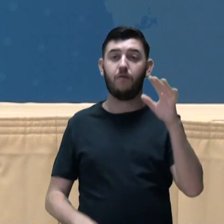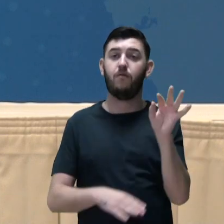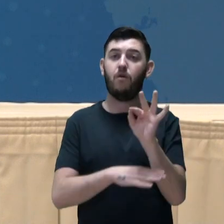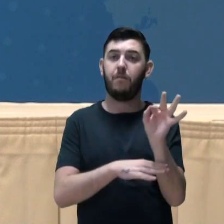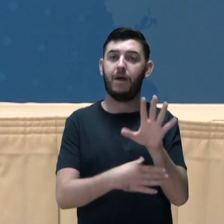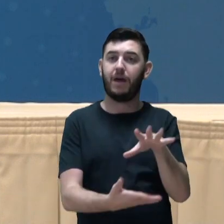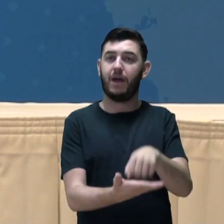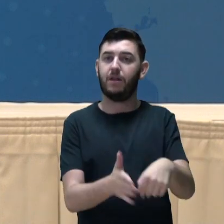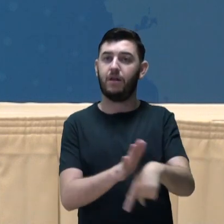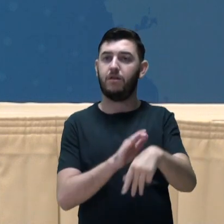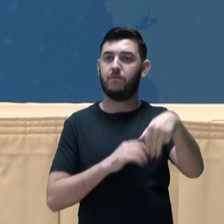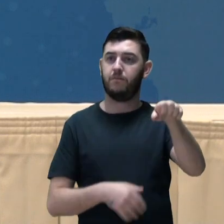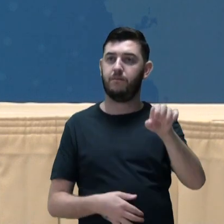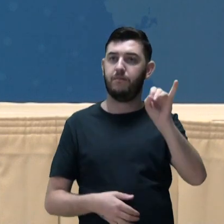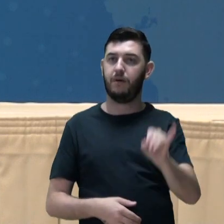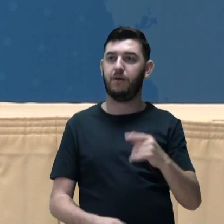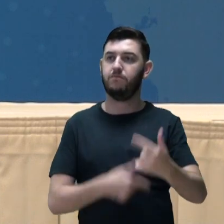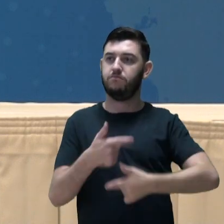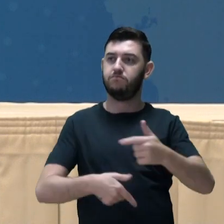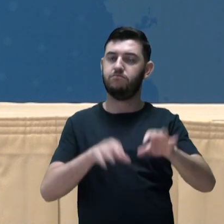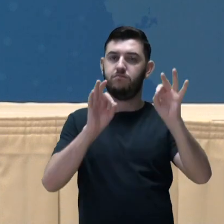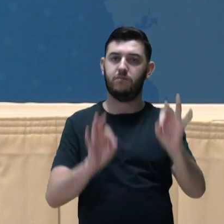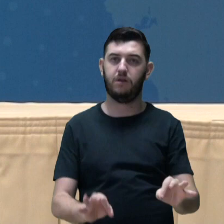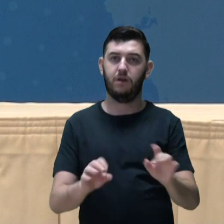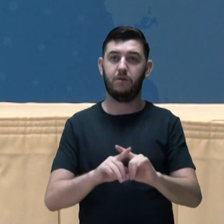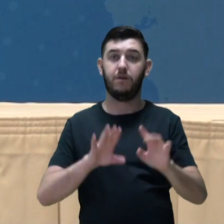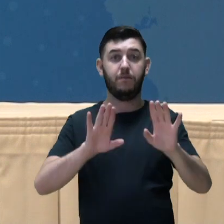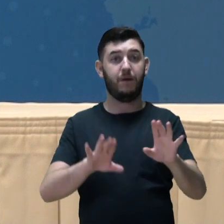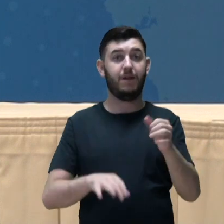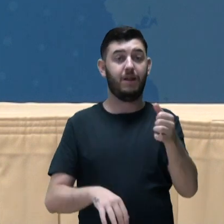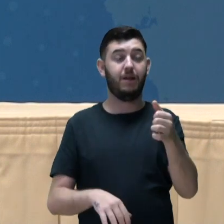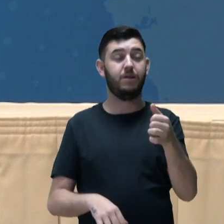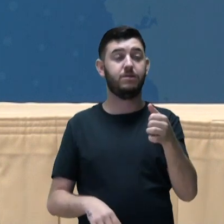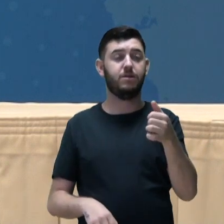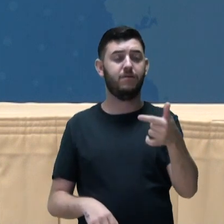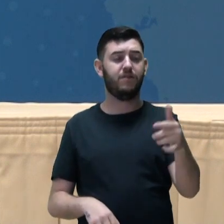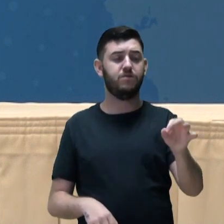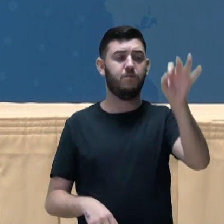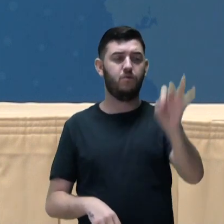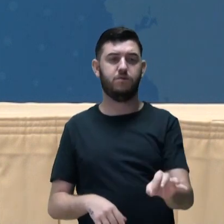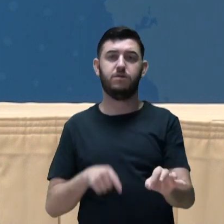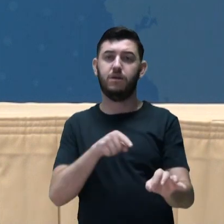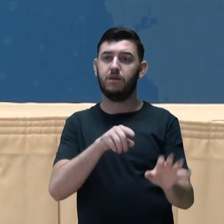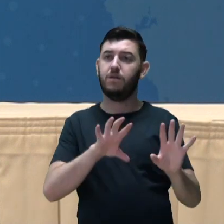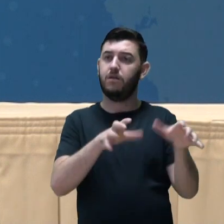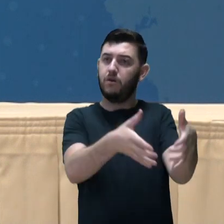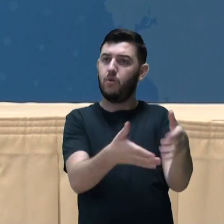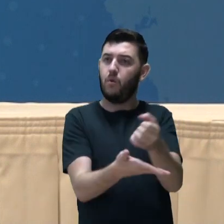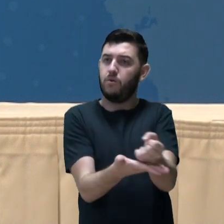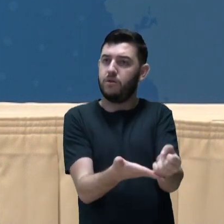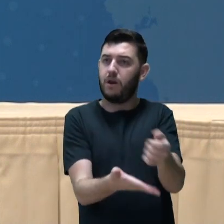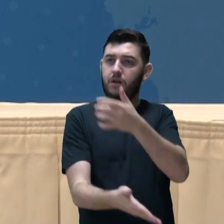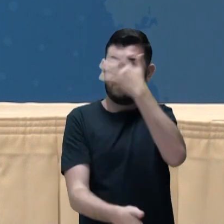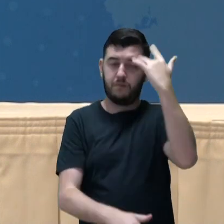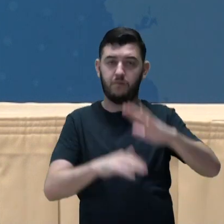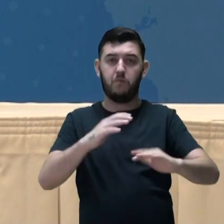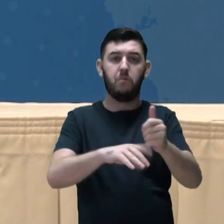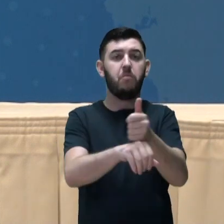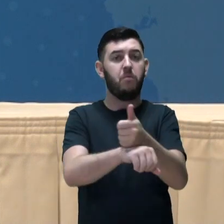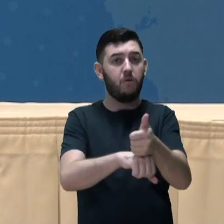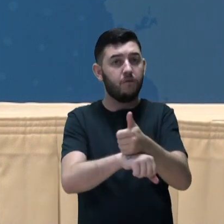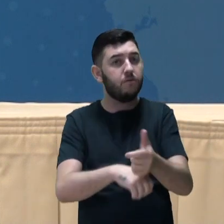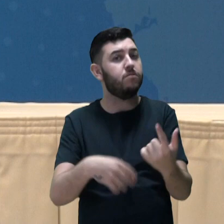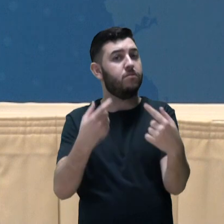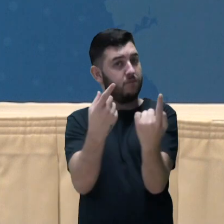formalizadas como MEI. Desses, aproximadamente 20% contratam profissionais, então,